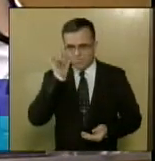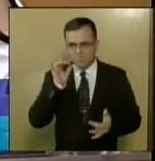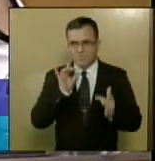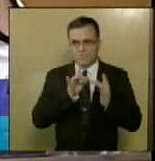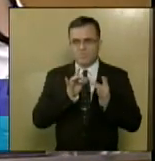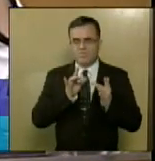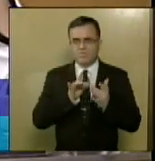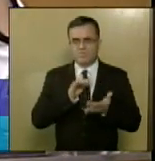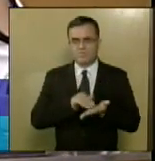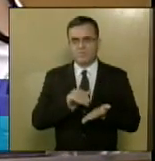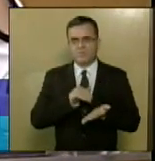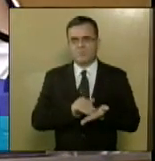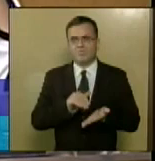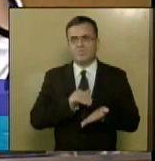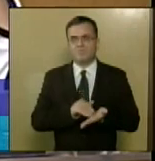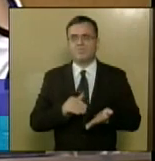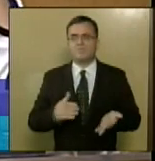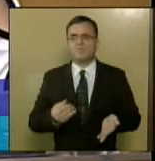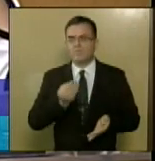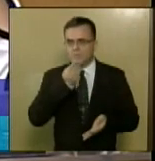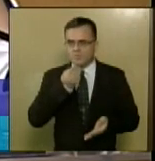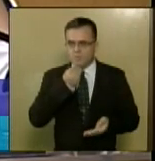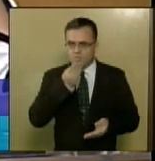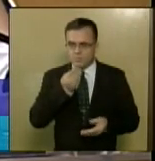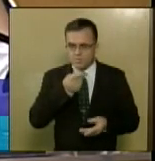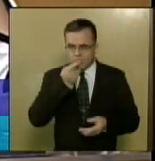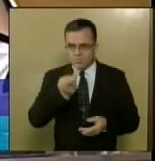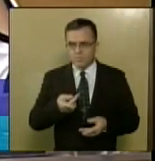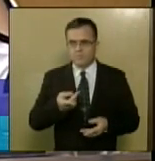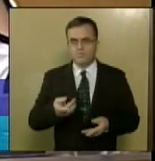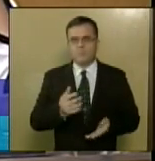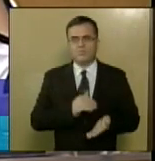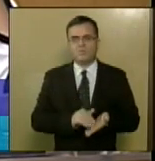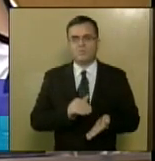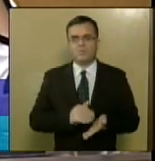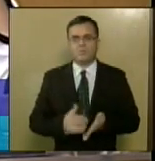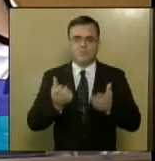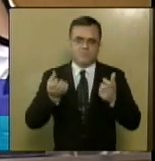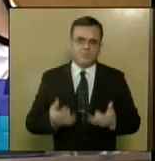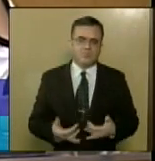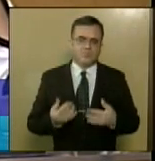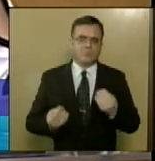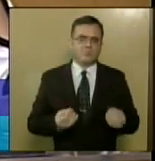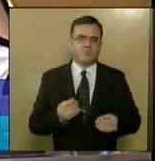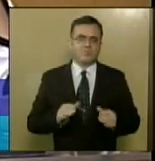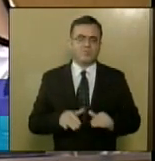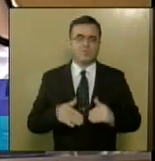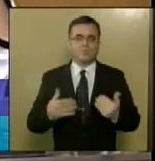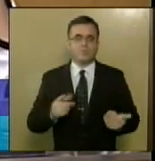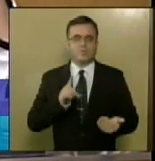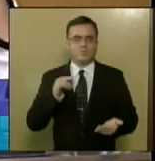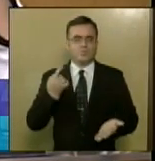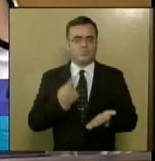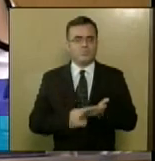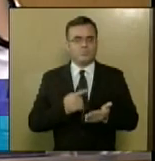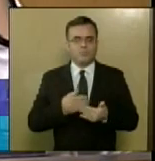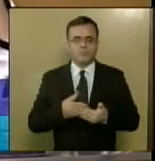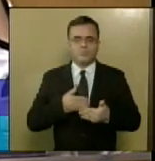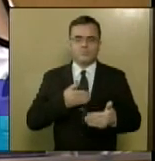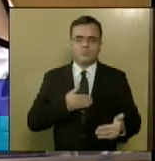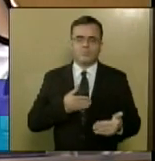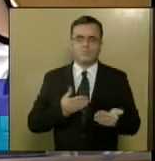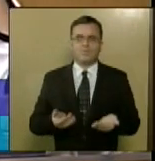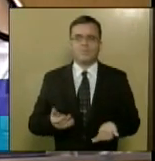secretário, mas não tive a oportunidade ainda de falar com o secretário para saber qual é a previsão, porque conversei com o diretor